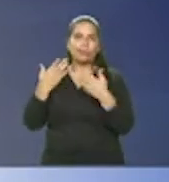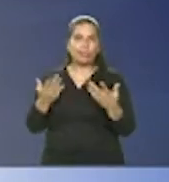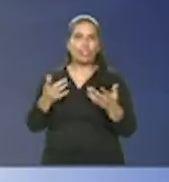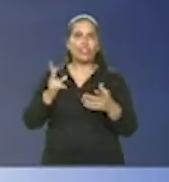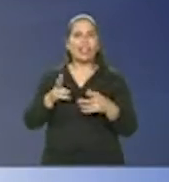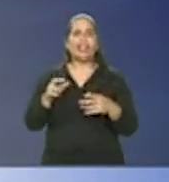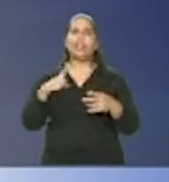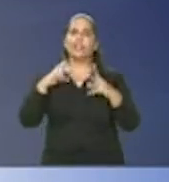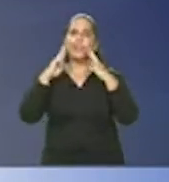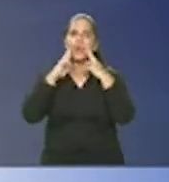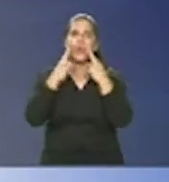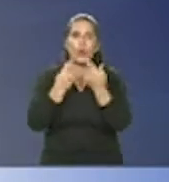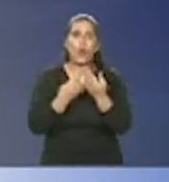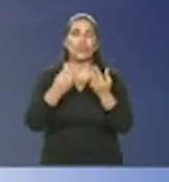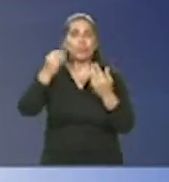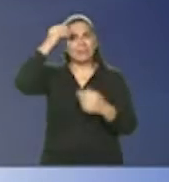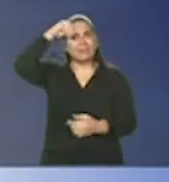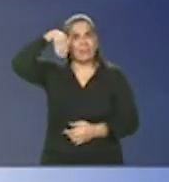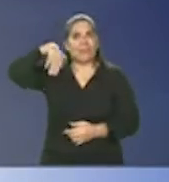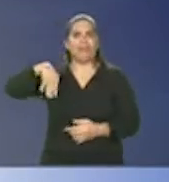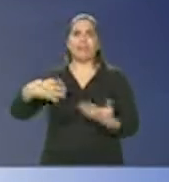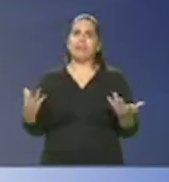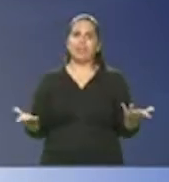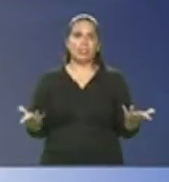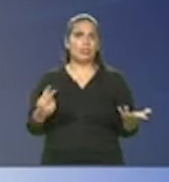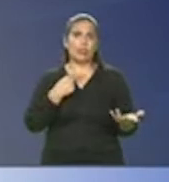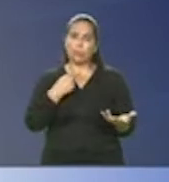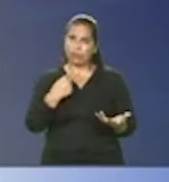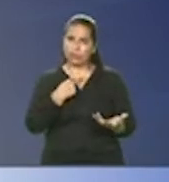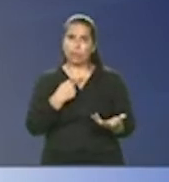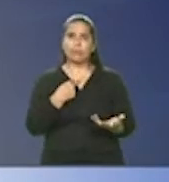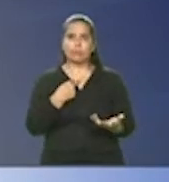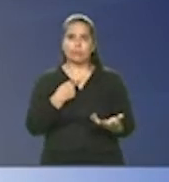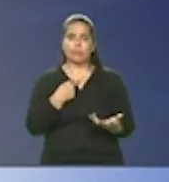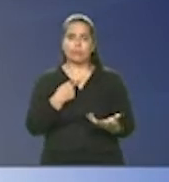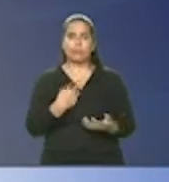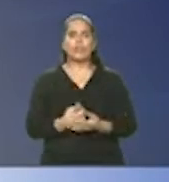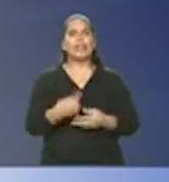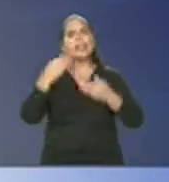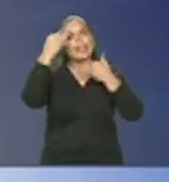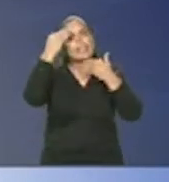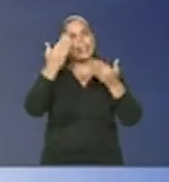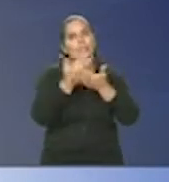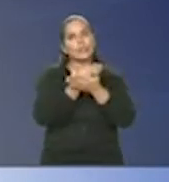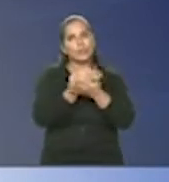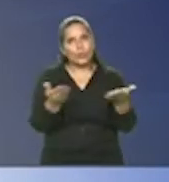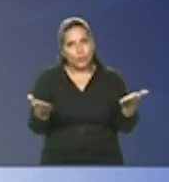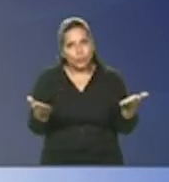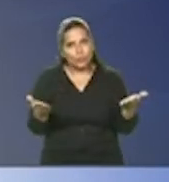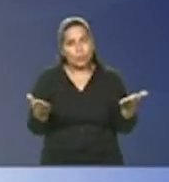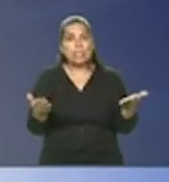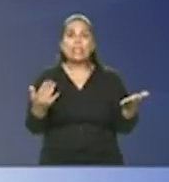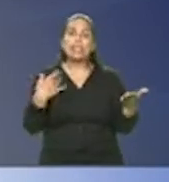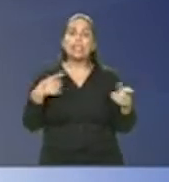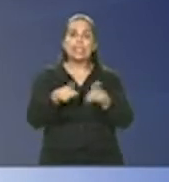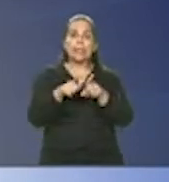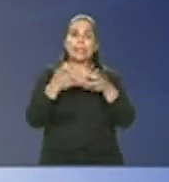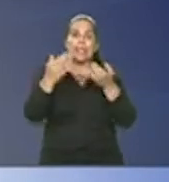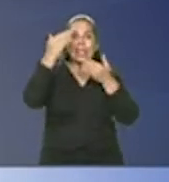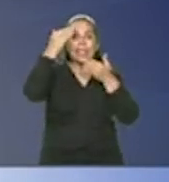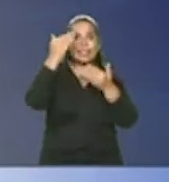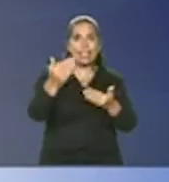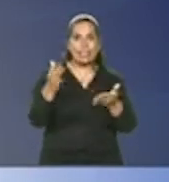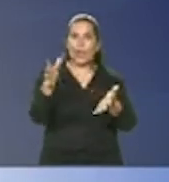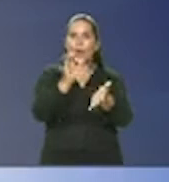reuniões estudos e medidas que tomamos eu quero agradecer a todos e eu também quero agradecer muito a